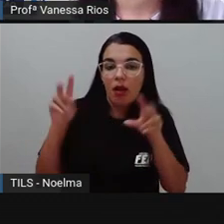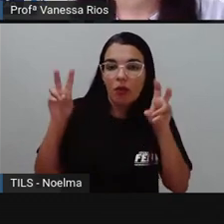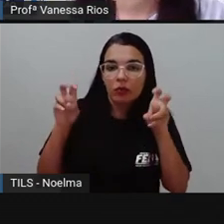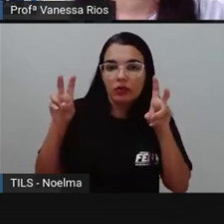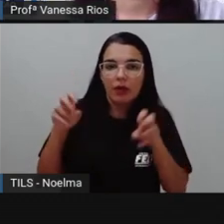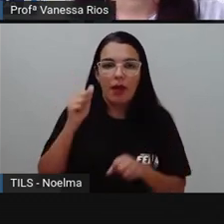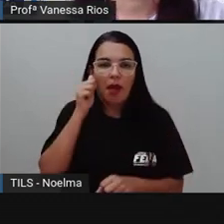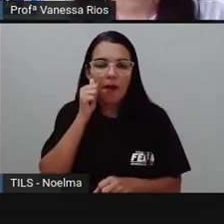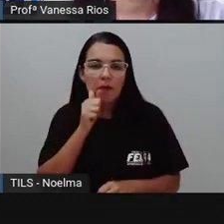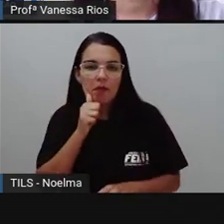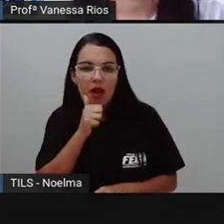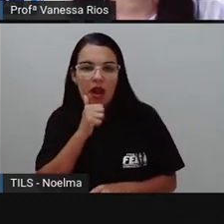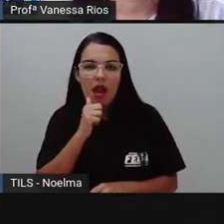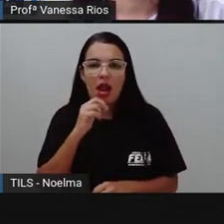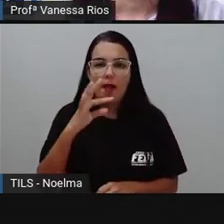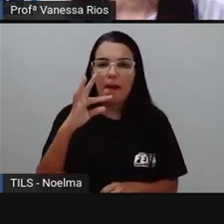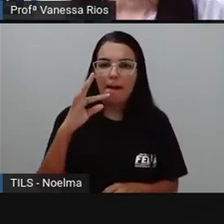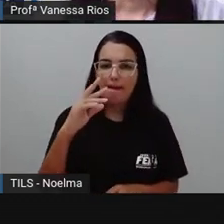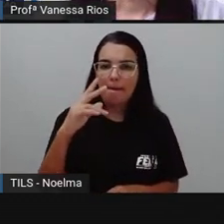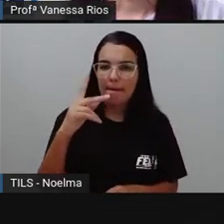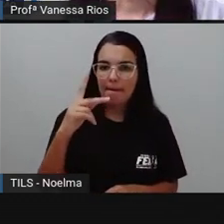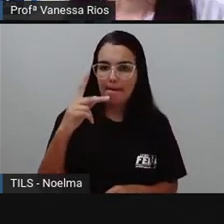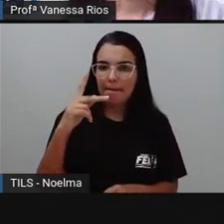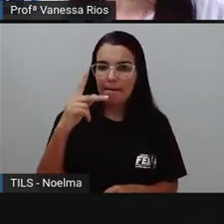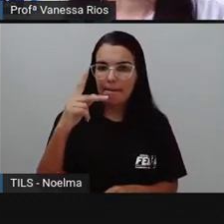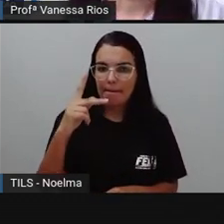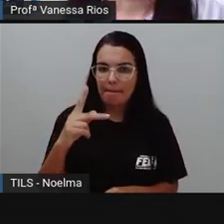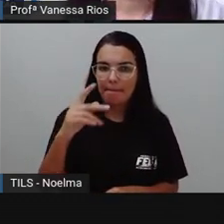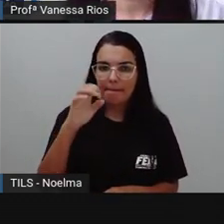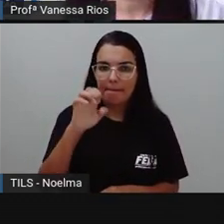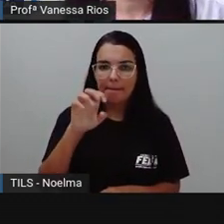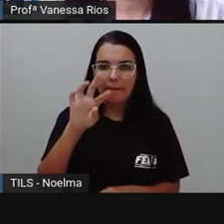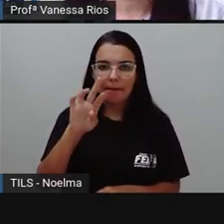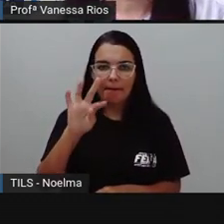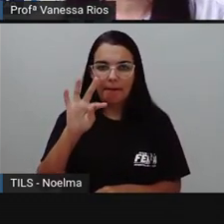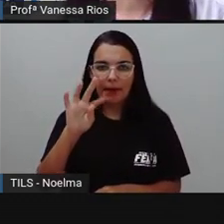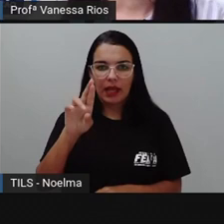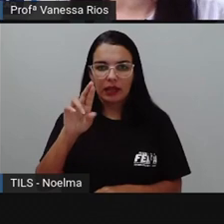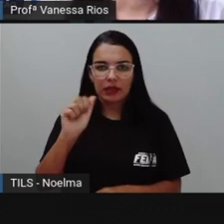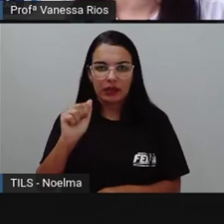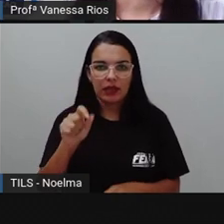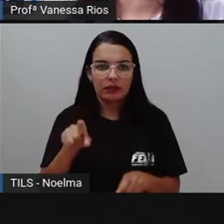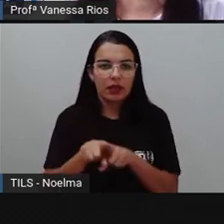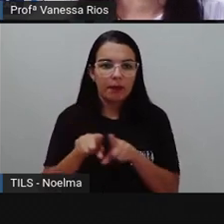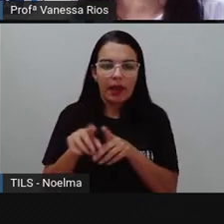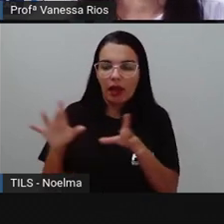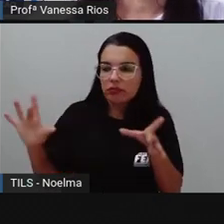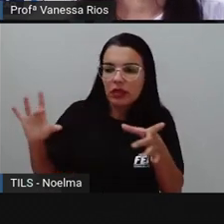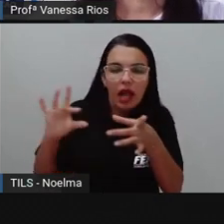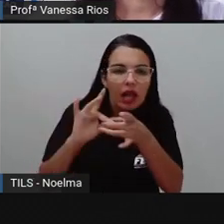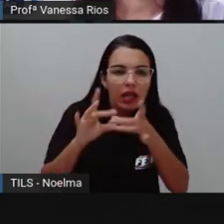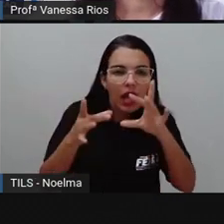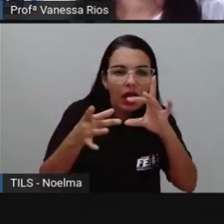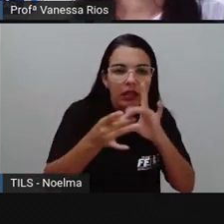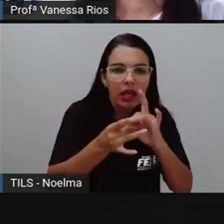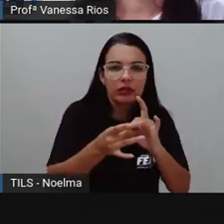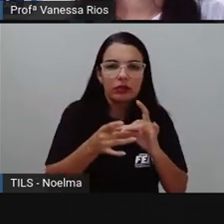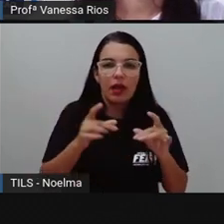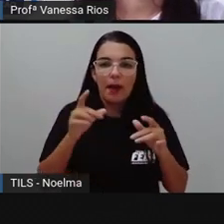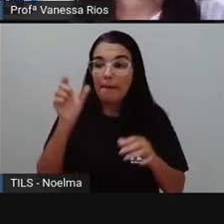história em quadrinhos com mensagem ambiental, ligando o turma da Mônica Jovem aos personagens de Osamu